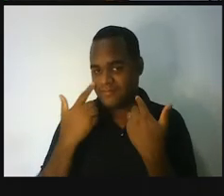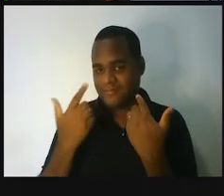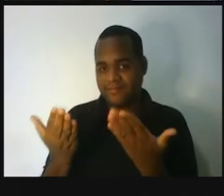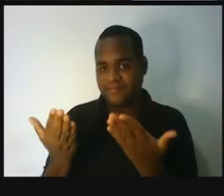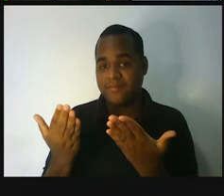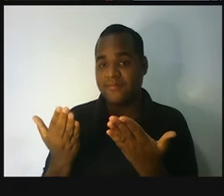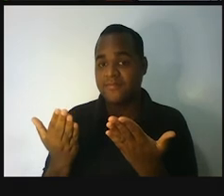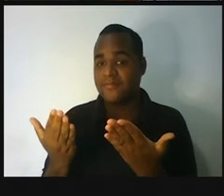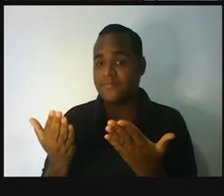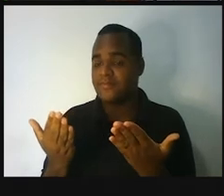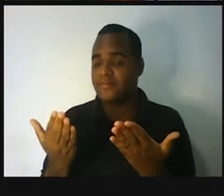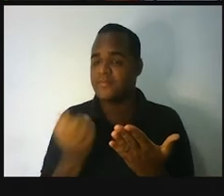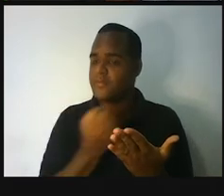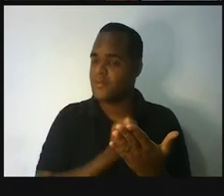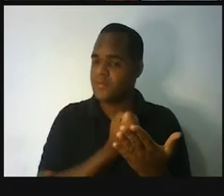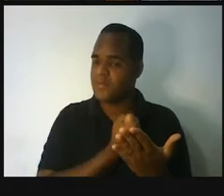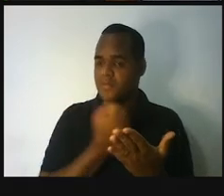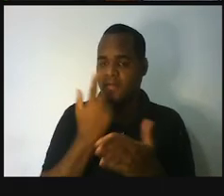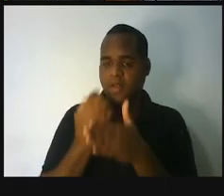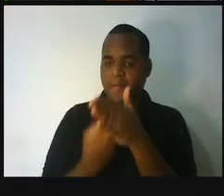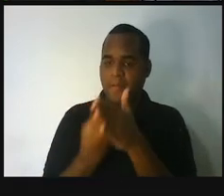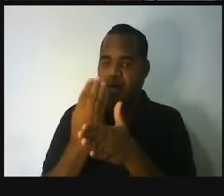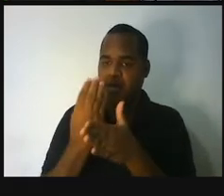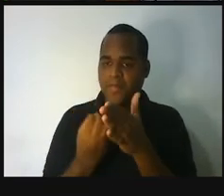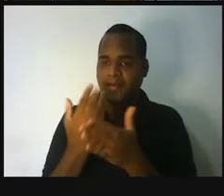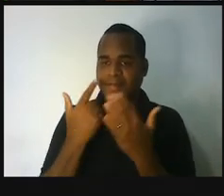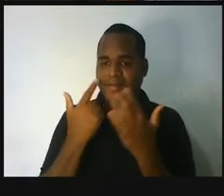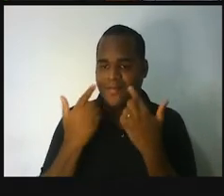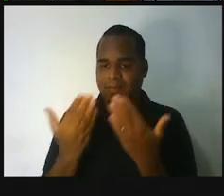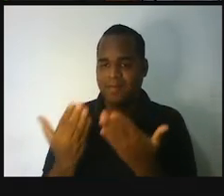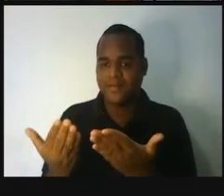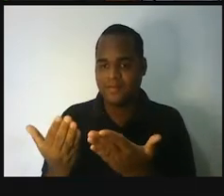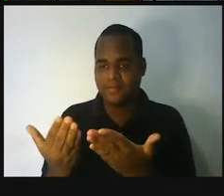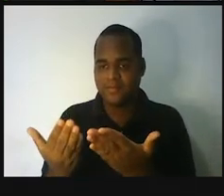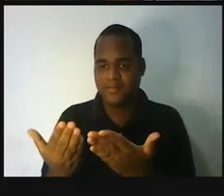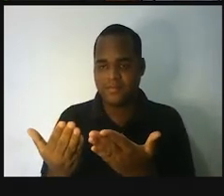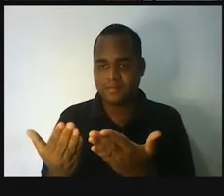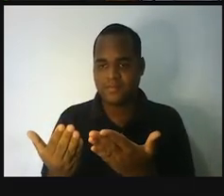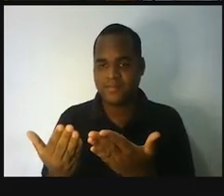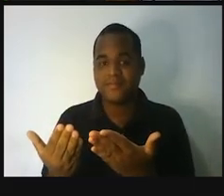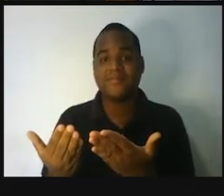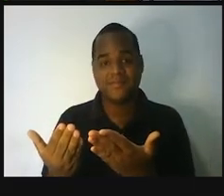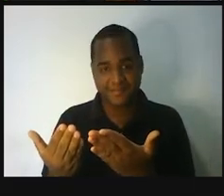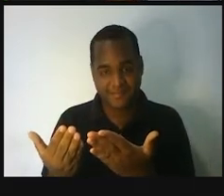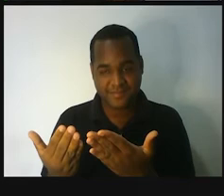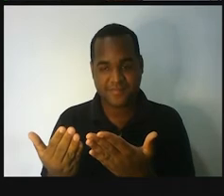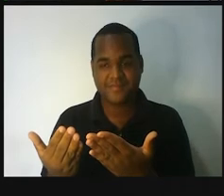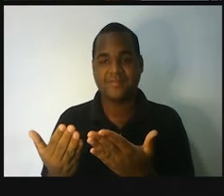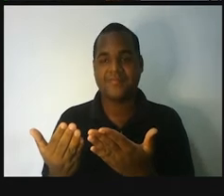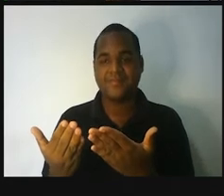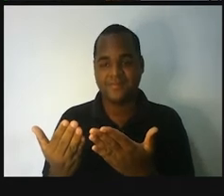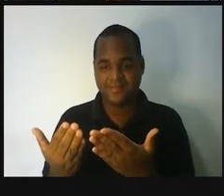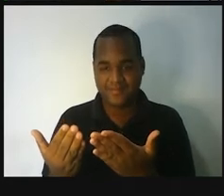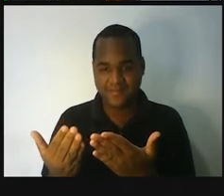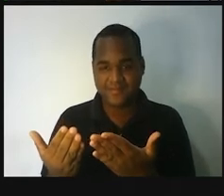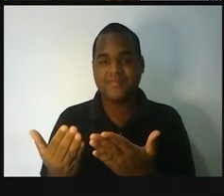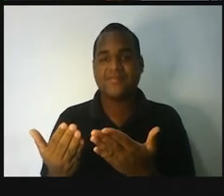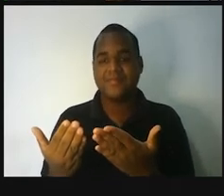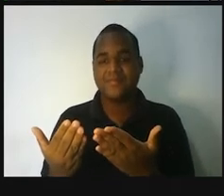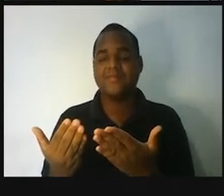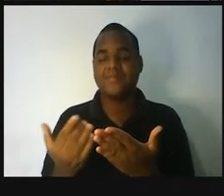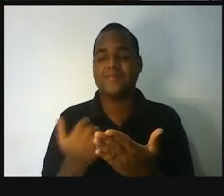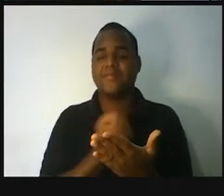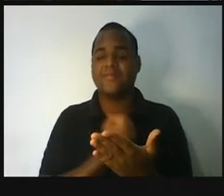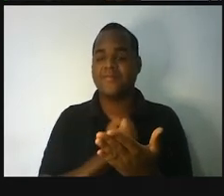Olha só o número que apareceu ali, 13.068.544. É esse número